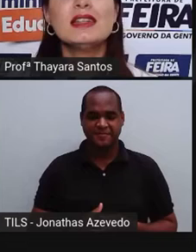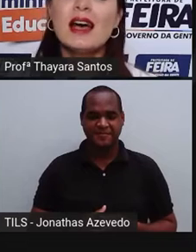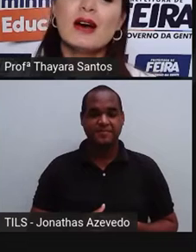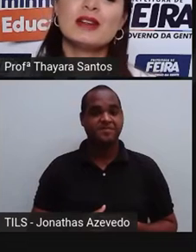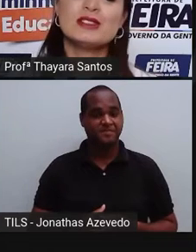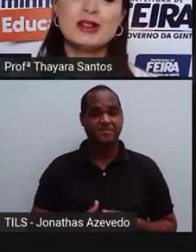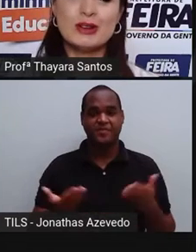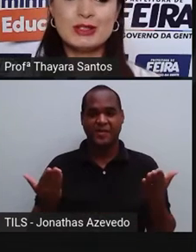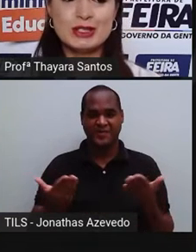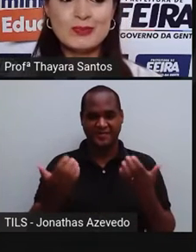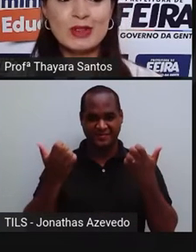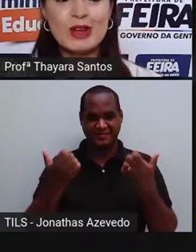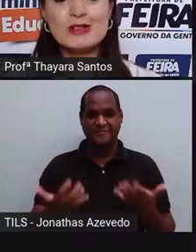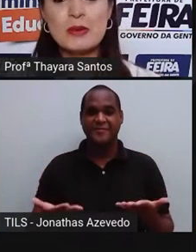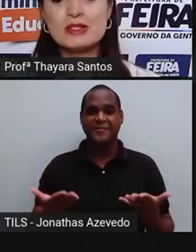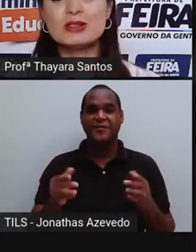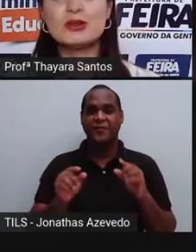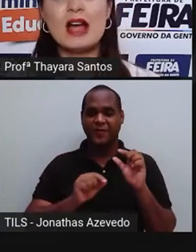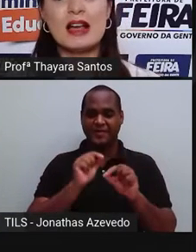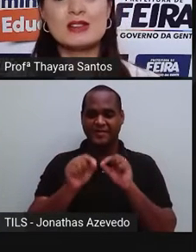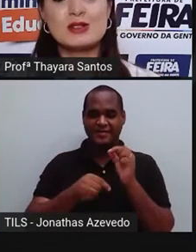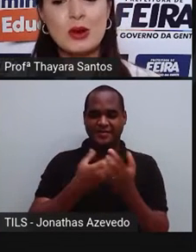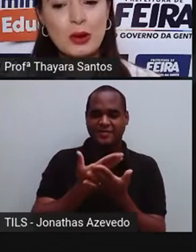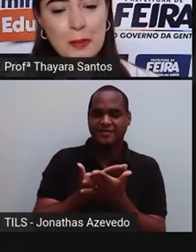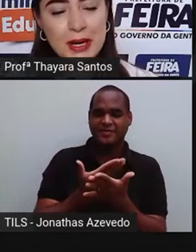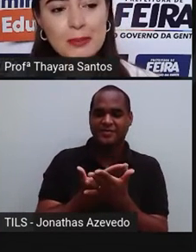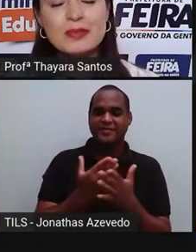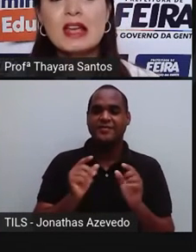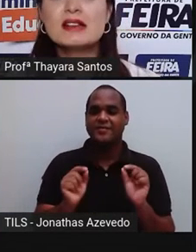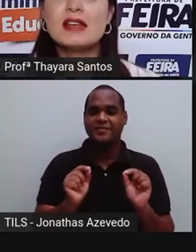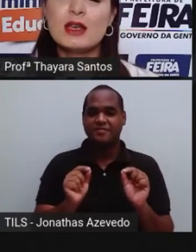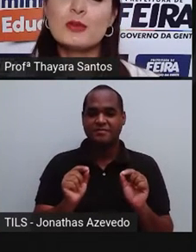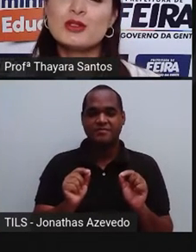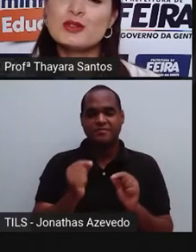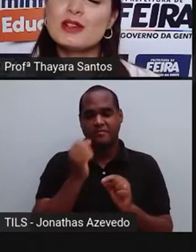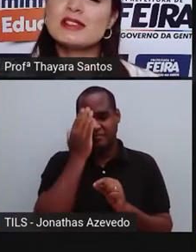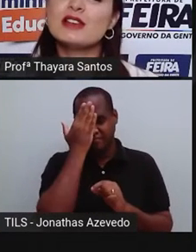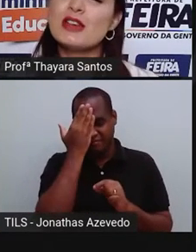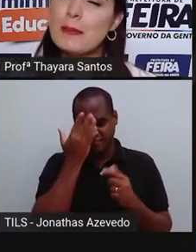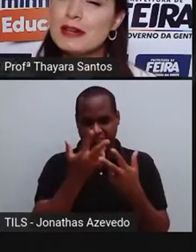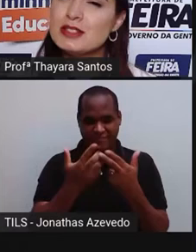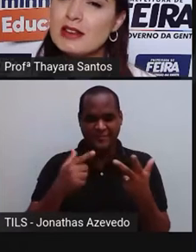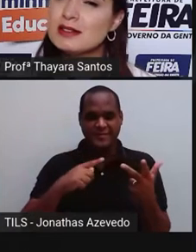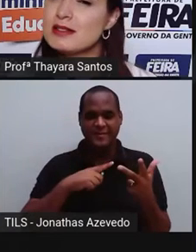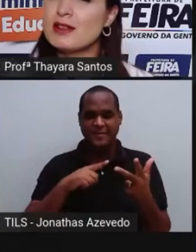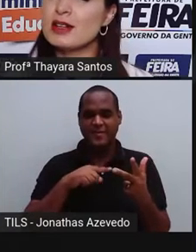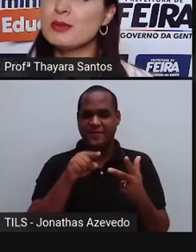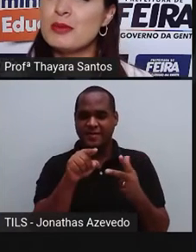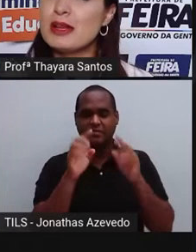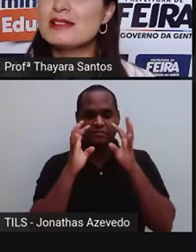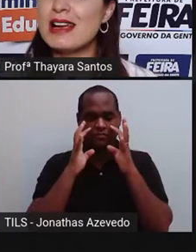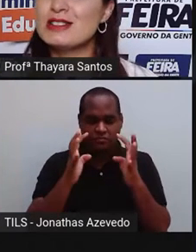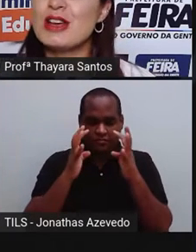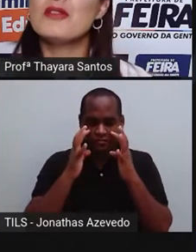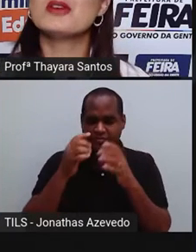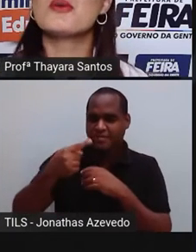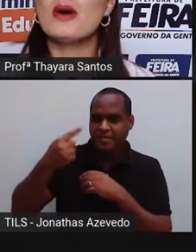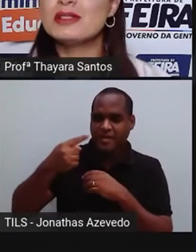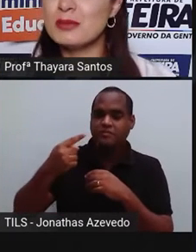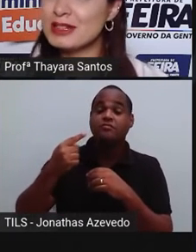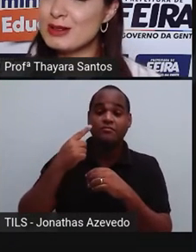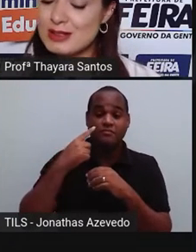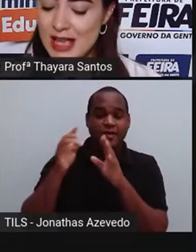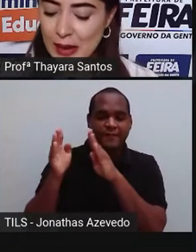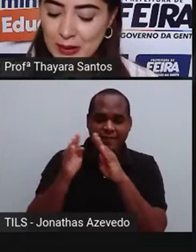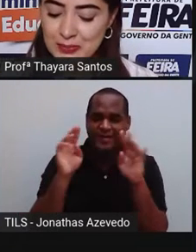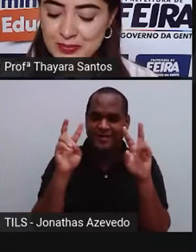E na aula de hoje nós vamos estudar sobre... Sei que muitos de vocês já prestaram atenção lá no primeiro slide, já viram qual